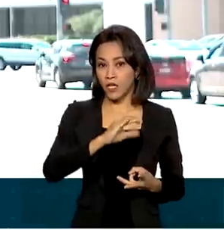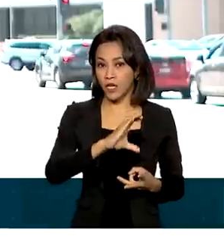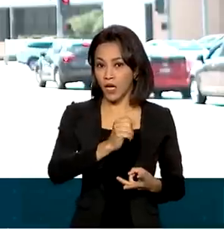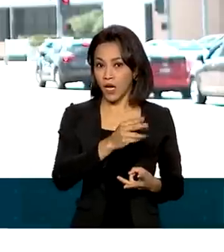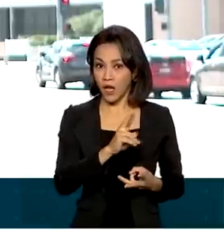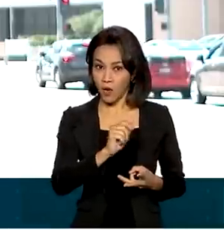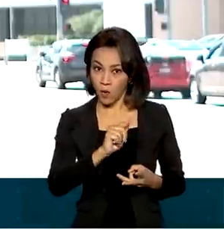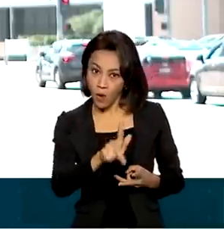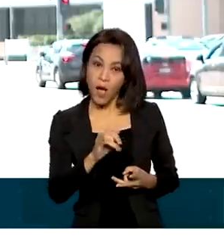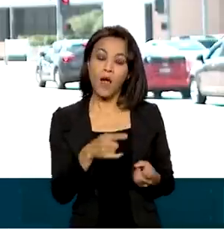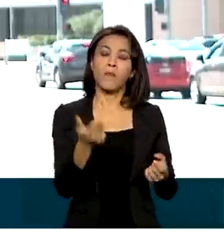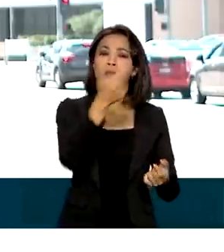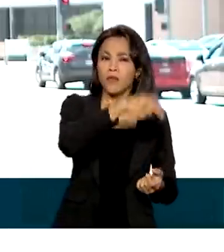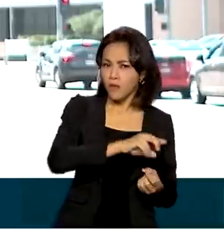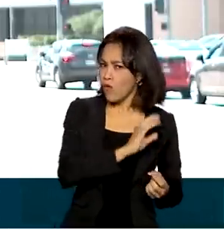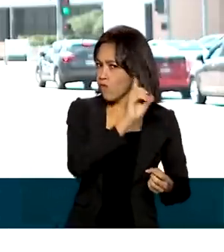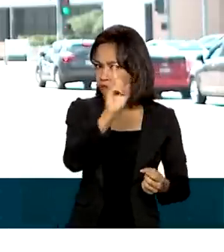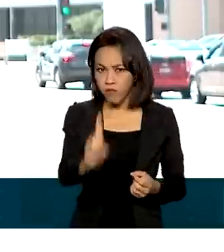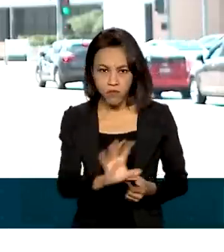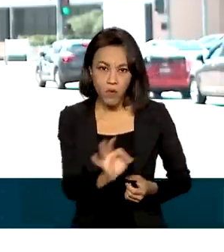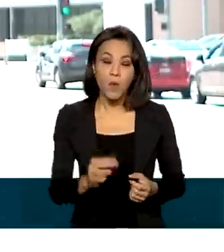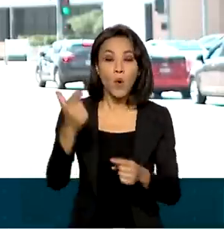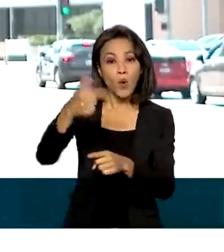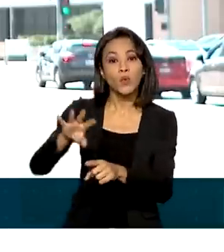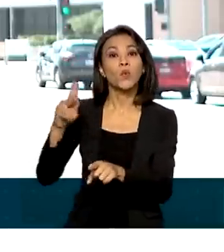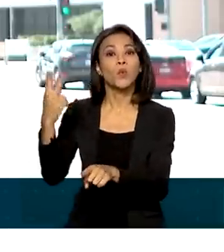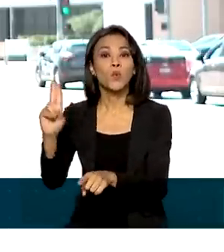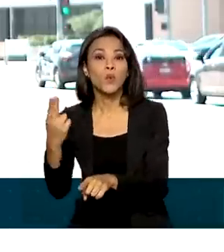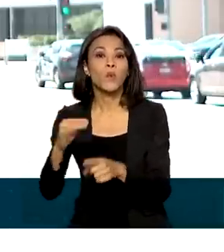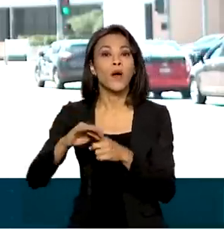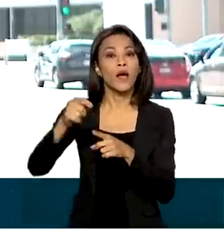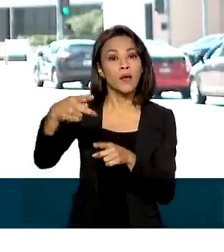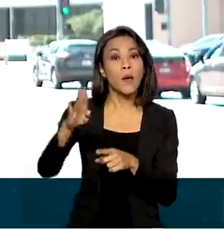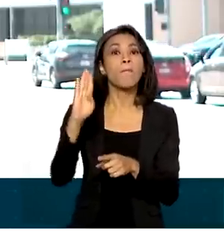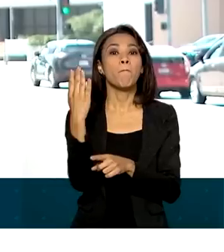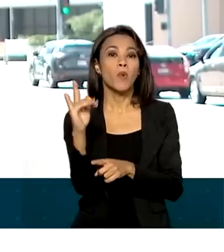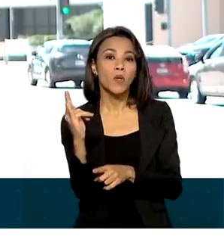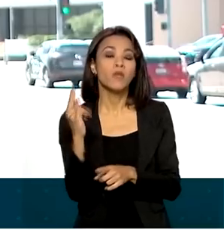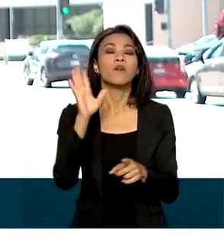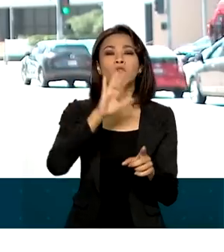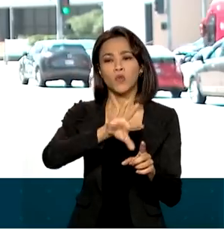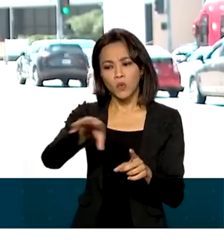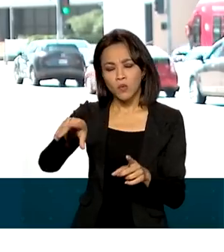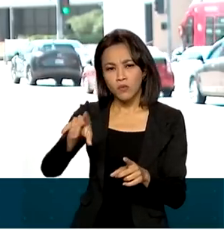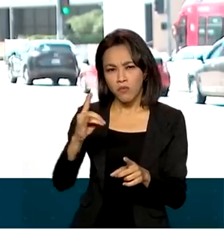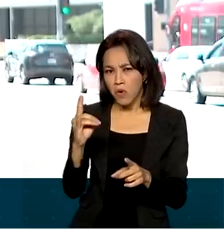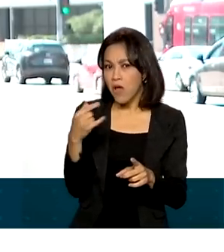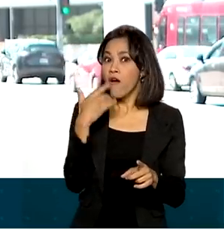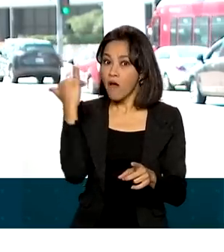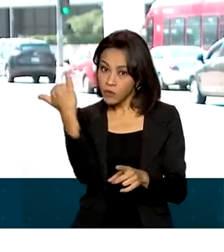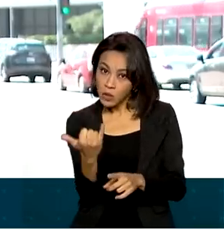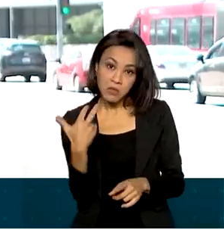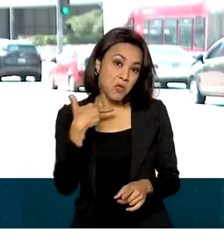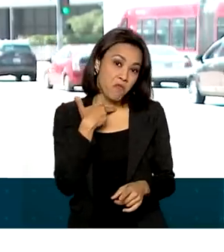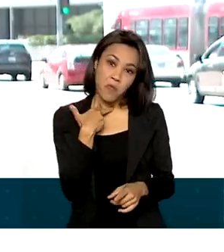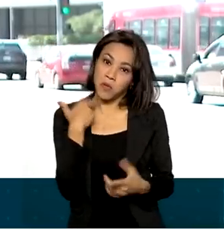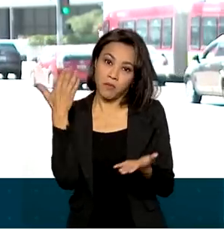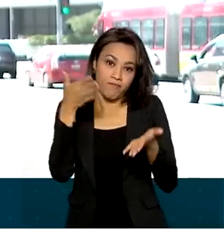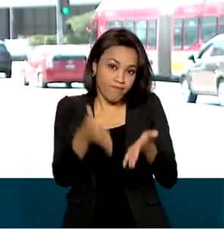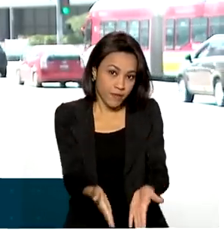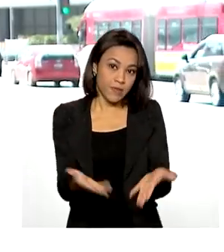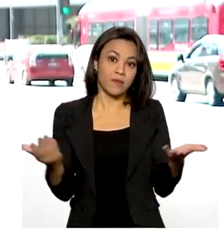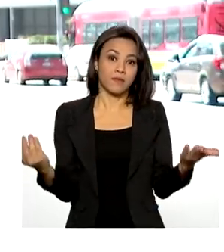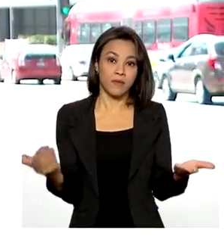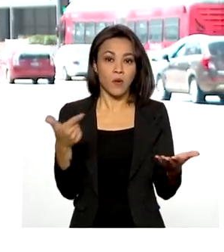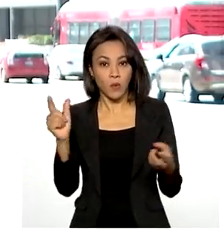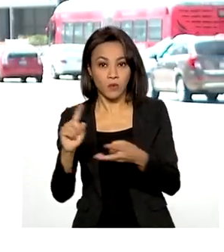presidentes do México, Honduras, Guatemala, Uruguai e da Bolívia já confirmaram que também não vão participar. De Los Angeles,